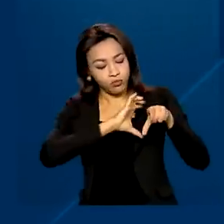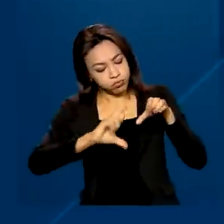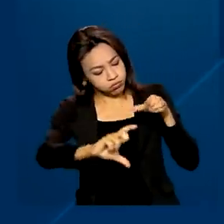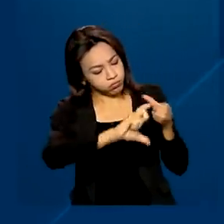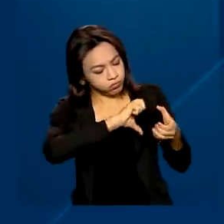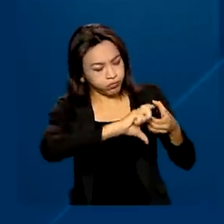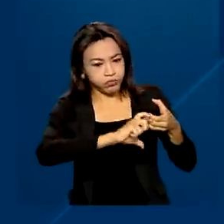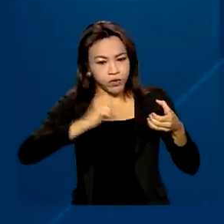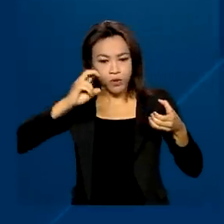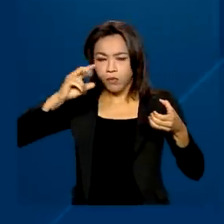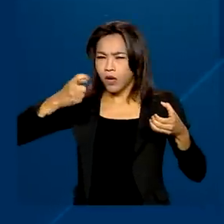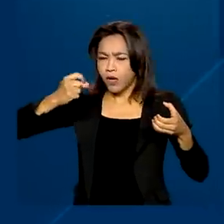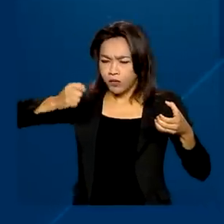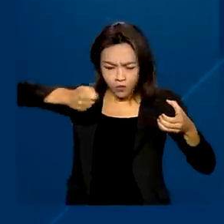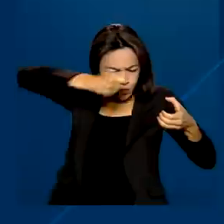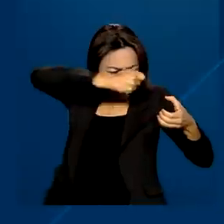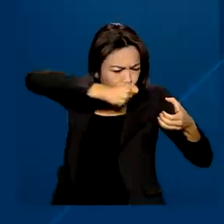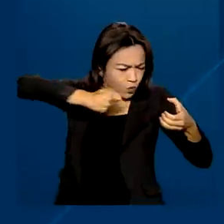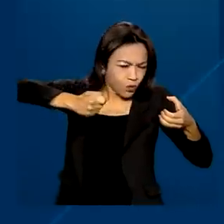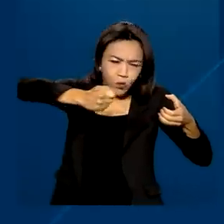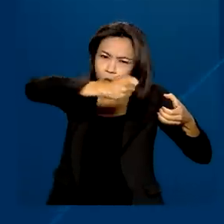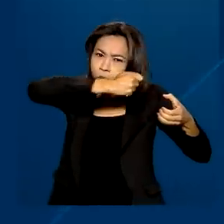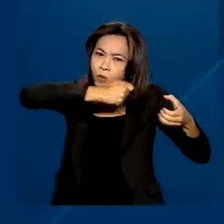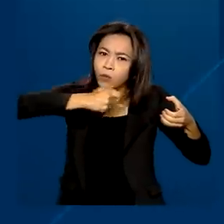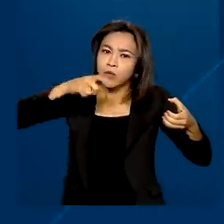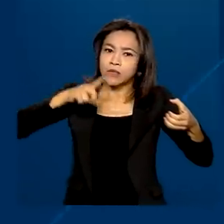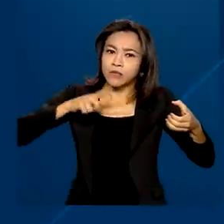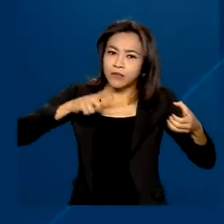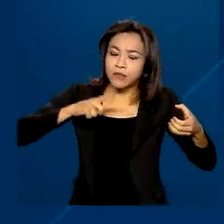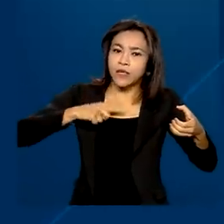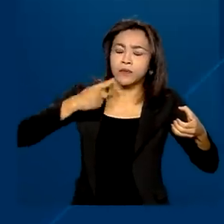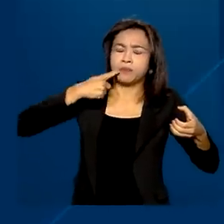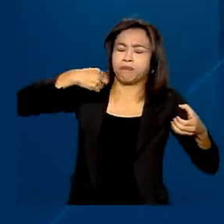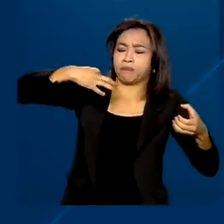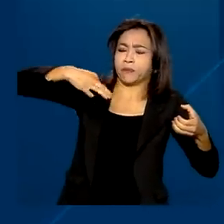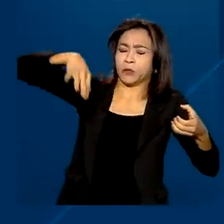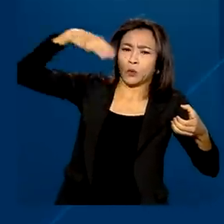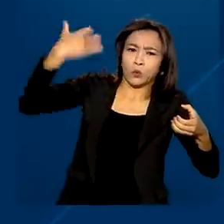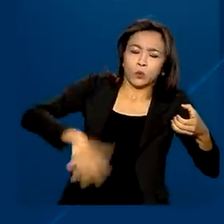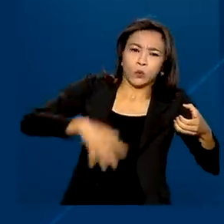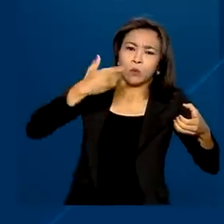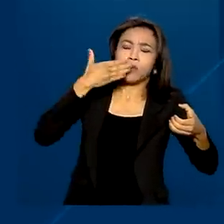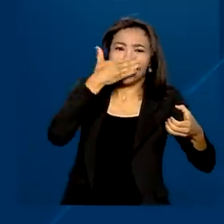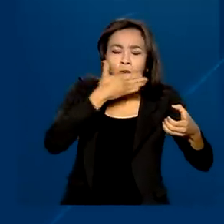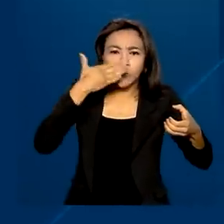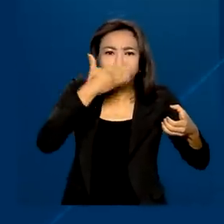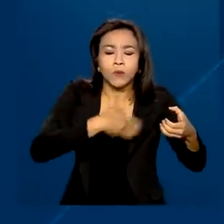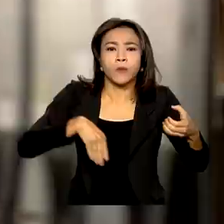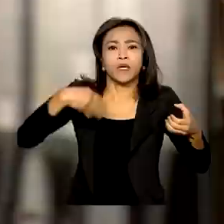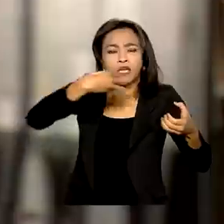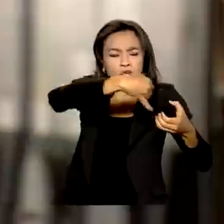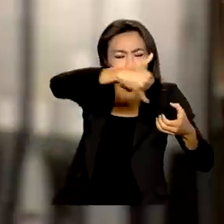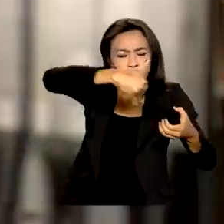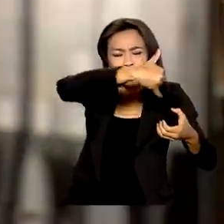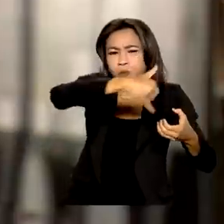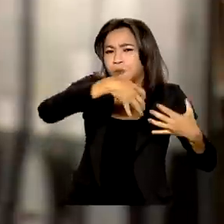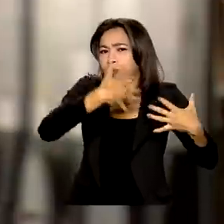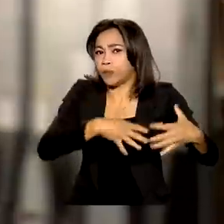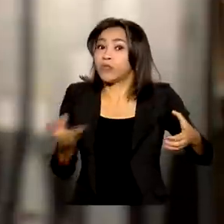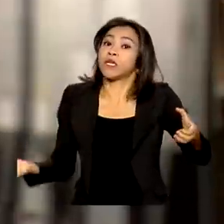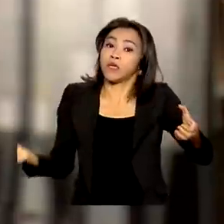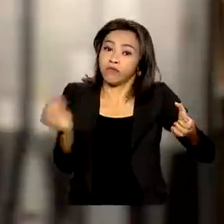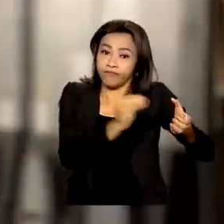uma lupa que vai indicar se o produto tem alto teor de sódio, açúcar e gordura saturada. Elas vão poder